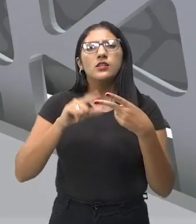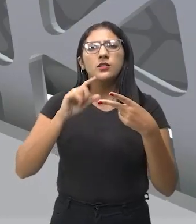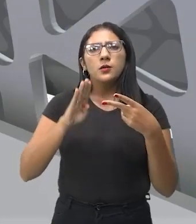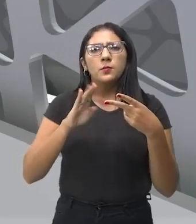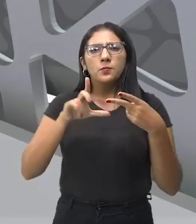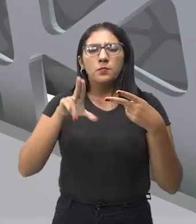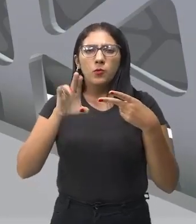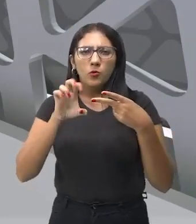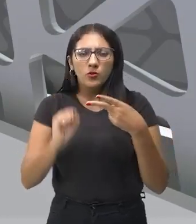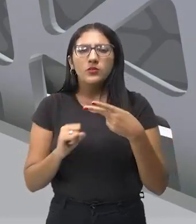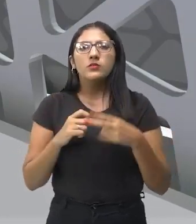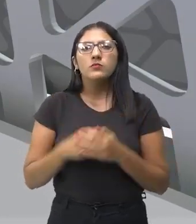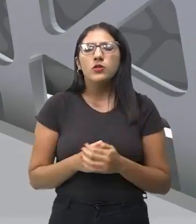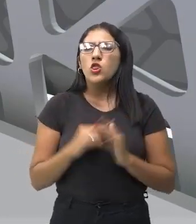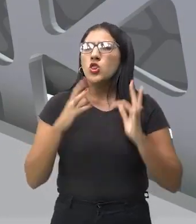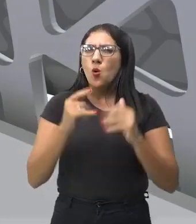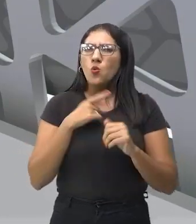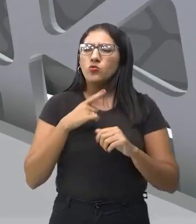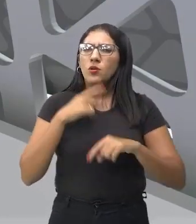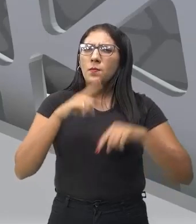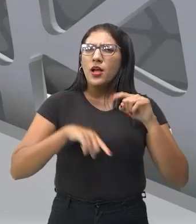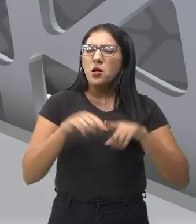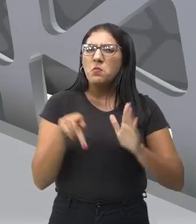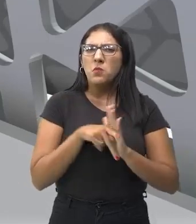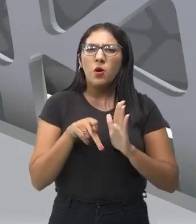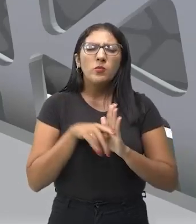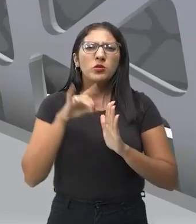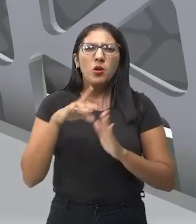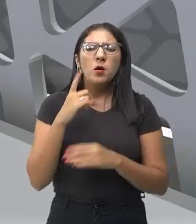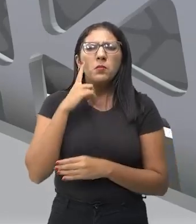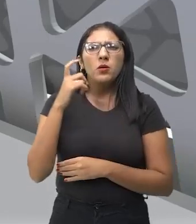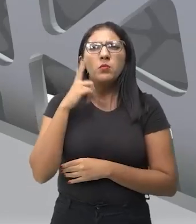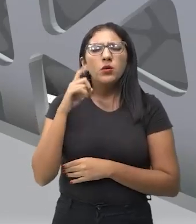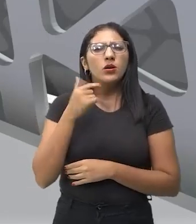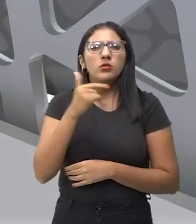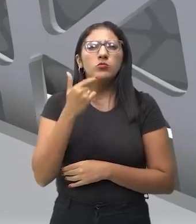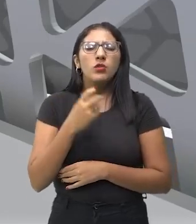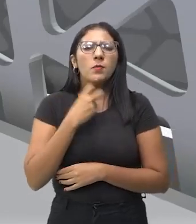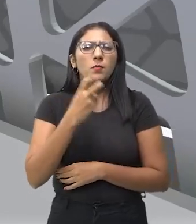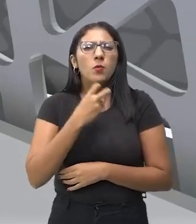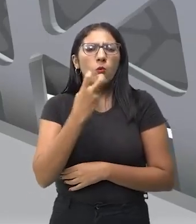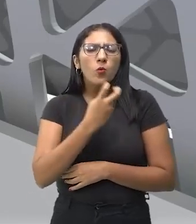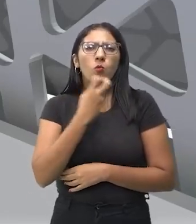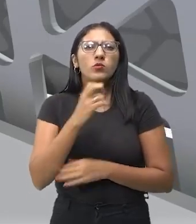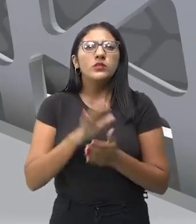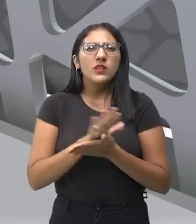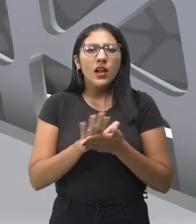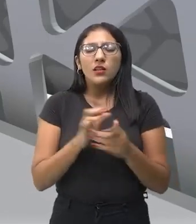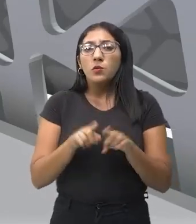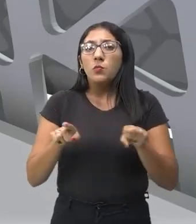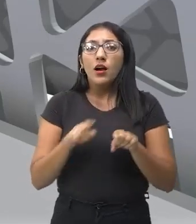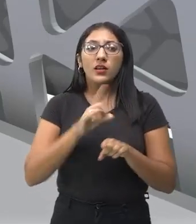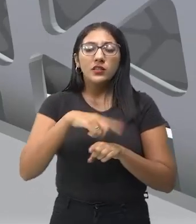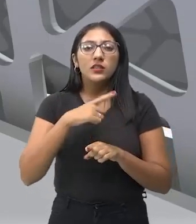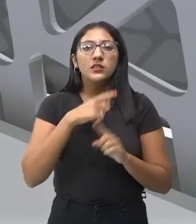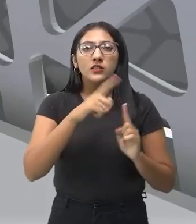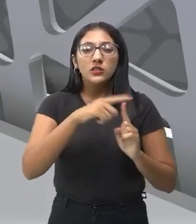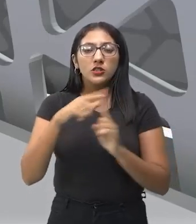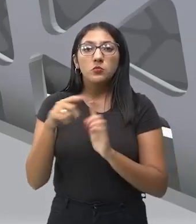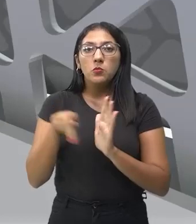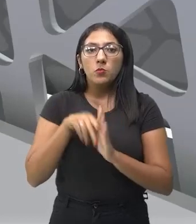instrumentais, mas a melodia, o ritmo, o próprio instrumento que é utilizado é